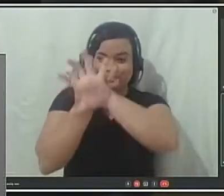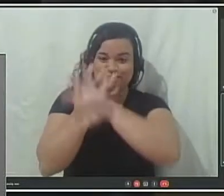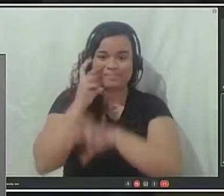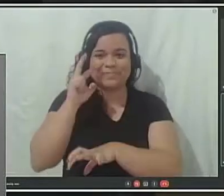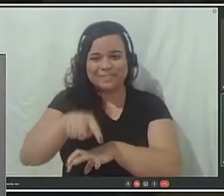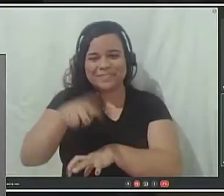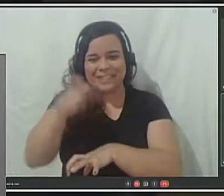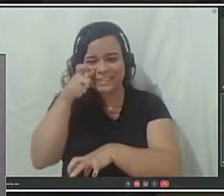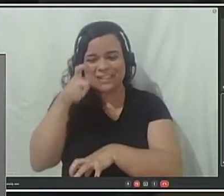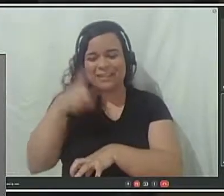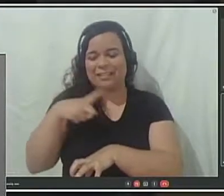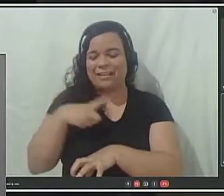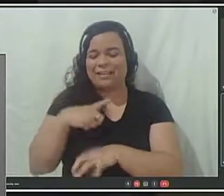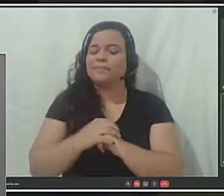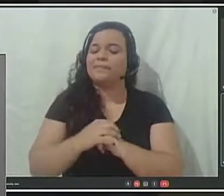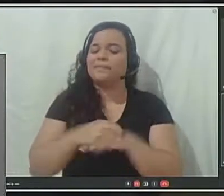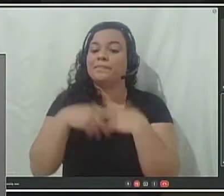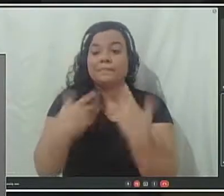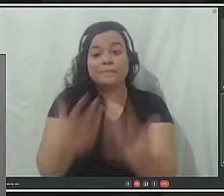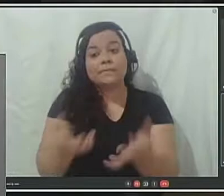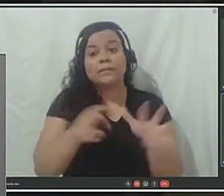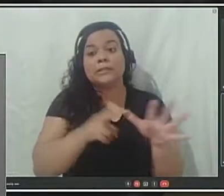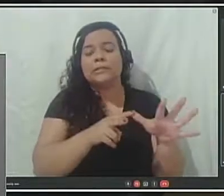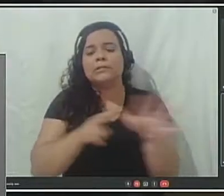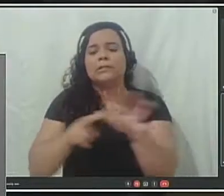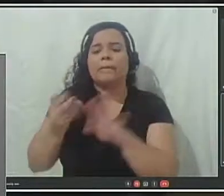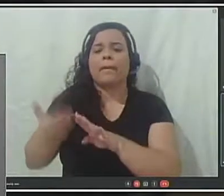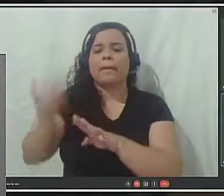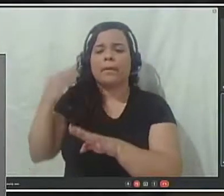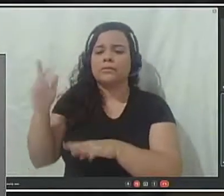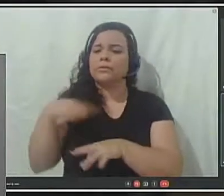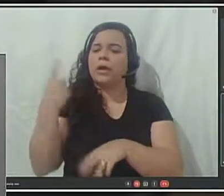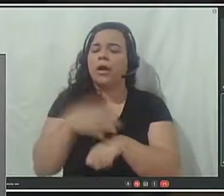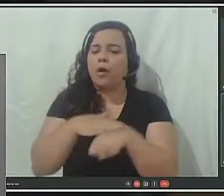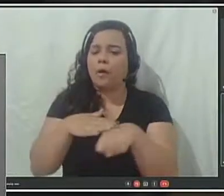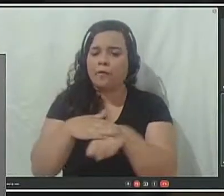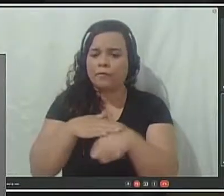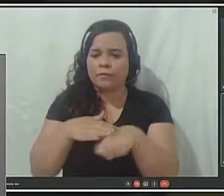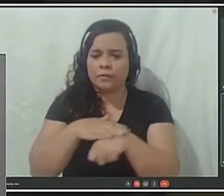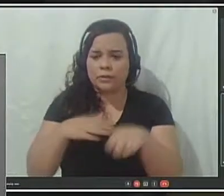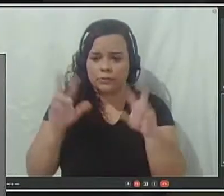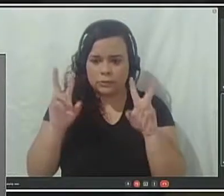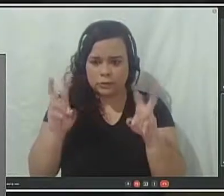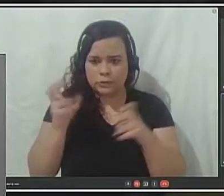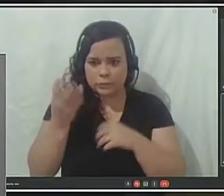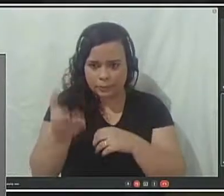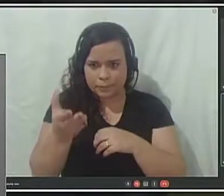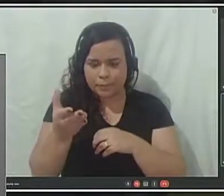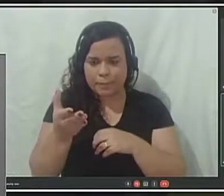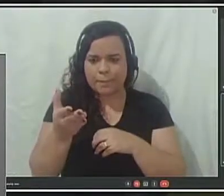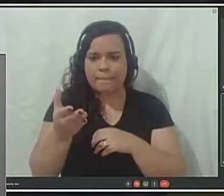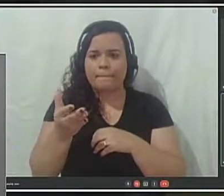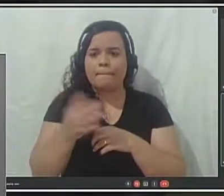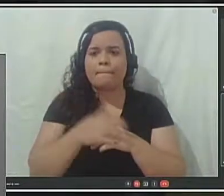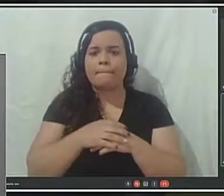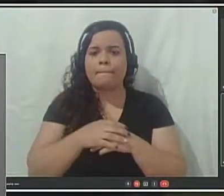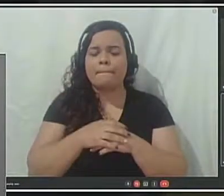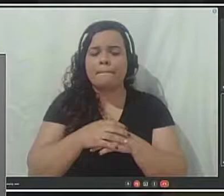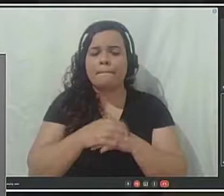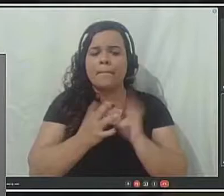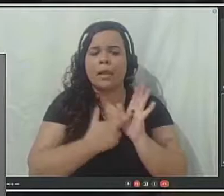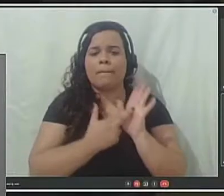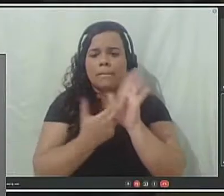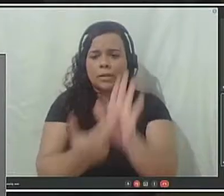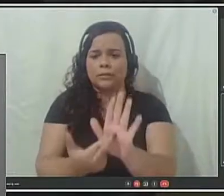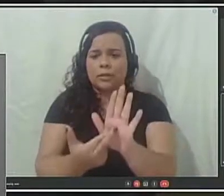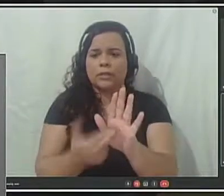Bela explanação, março, na semana passada também tivemos aqui nessa casa de leis a doutora Amanda, que representa a parte dos servidores